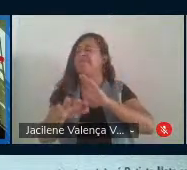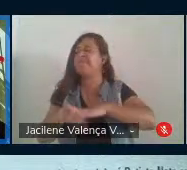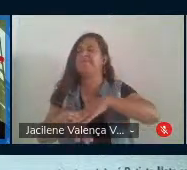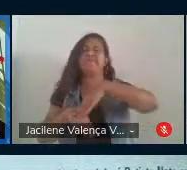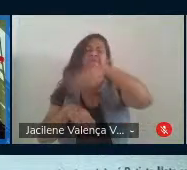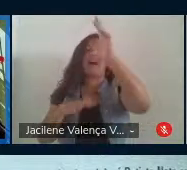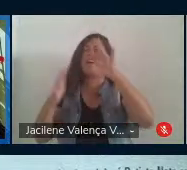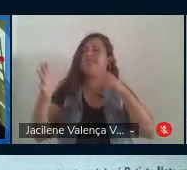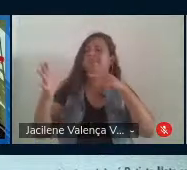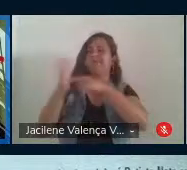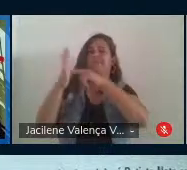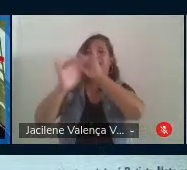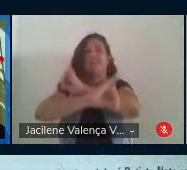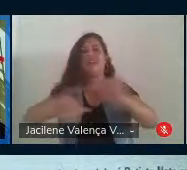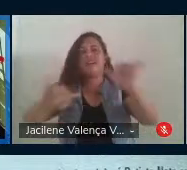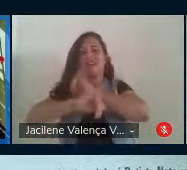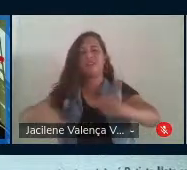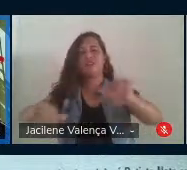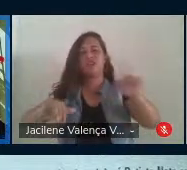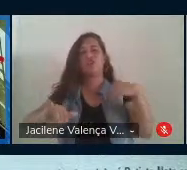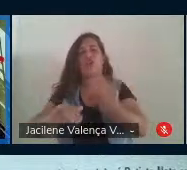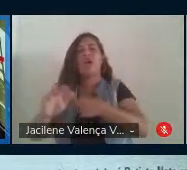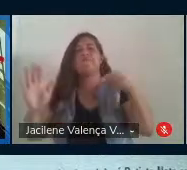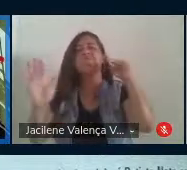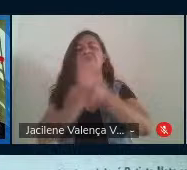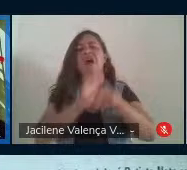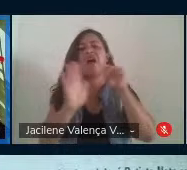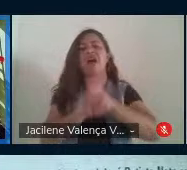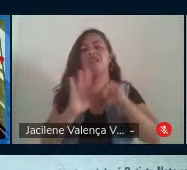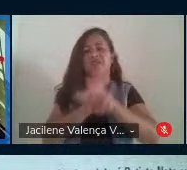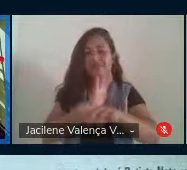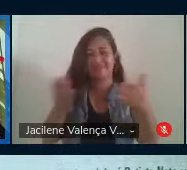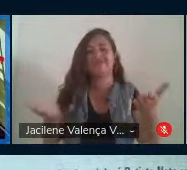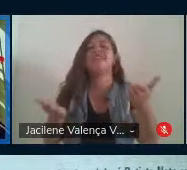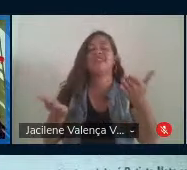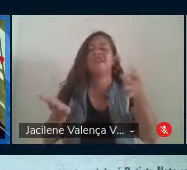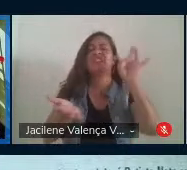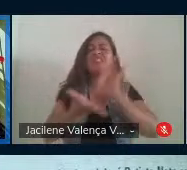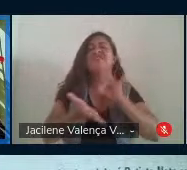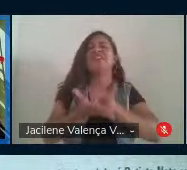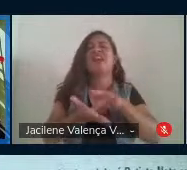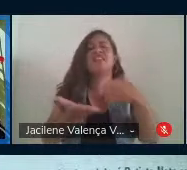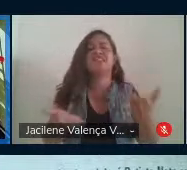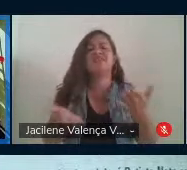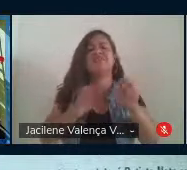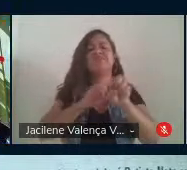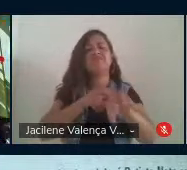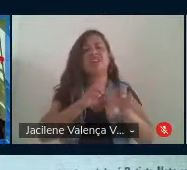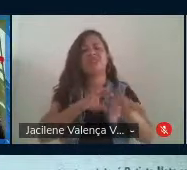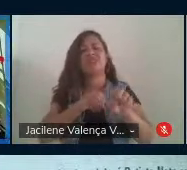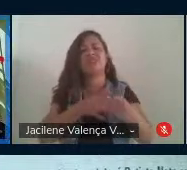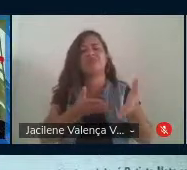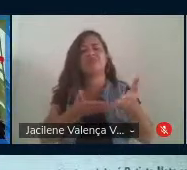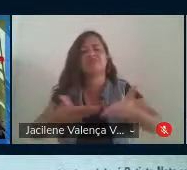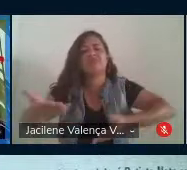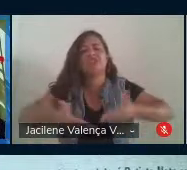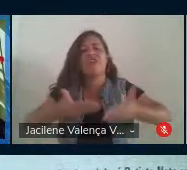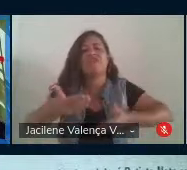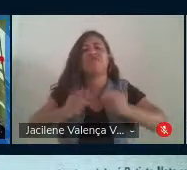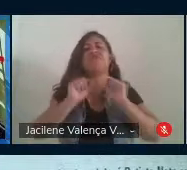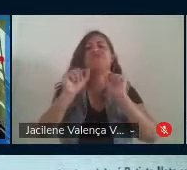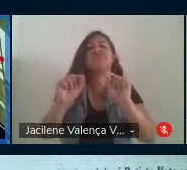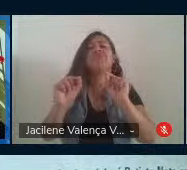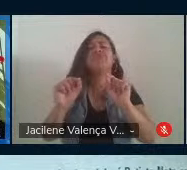no qual nós perguntamos a quem de fato a educação tem servido, que lugar tem